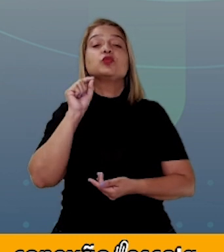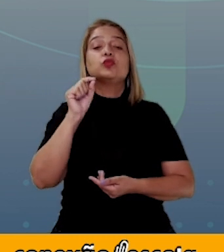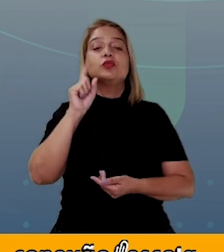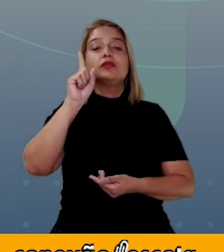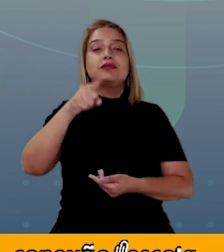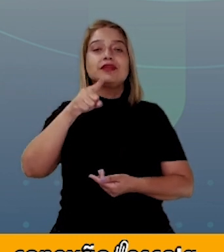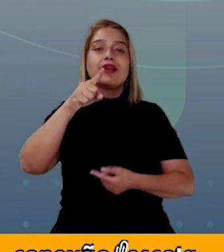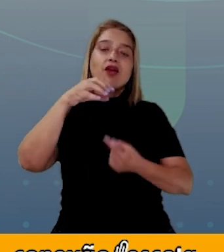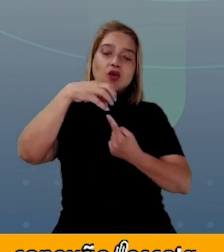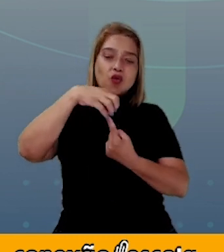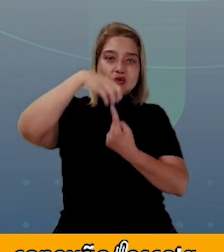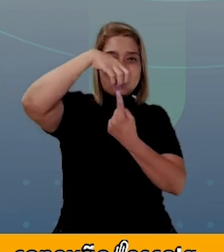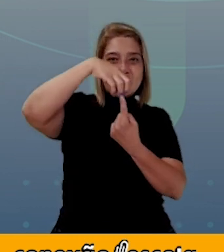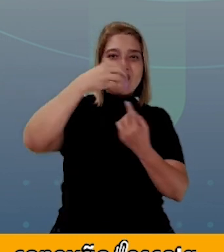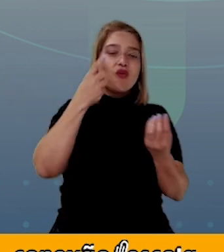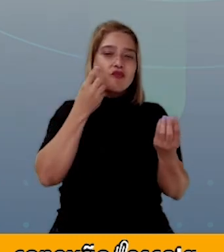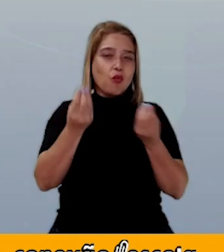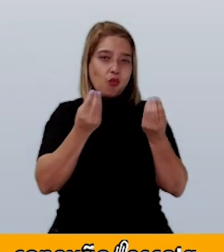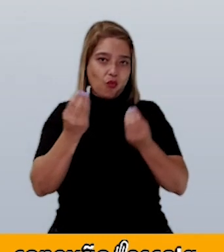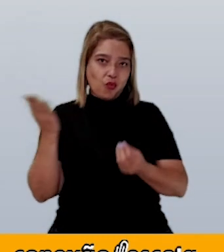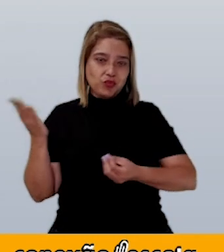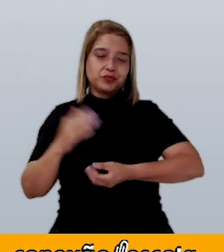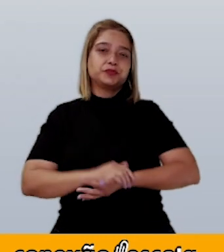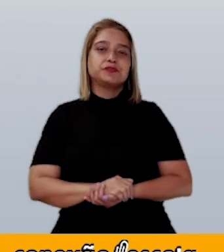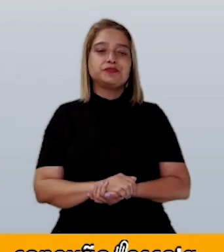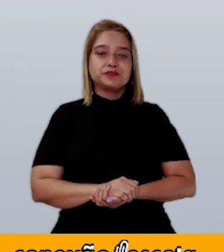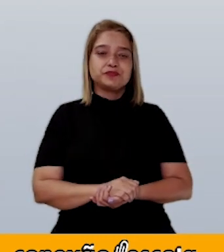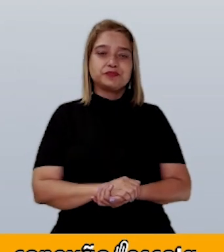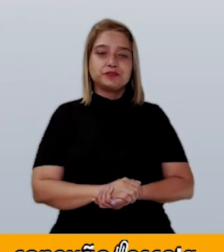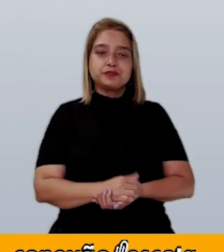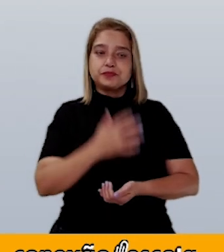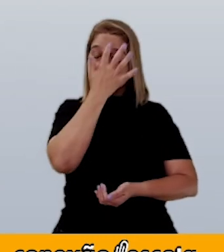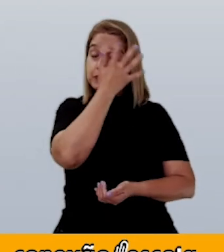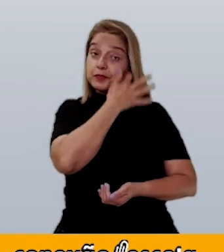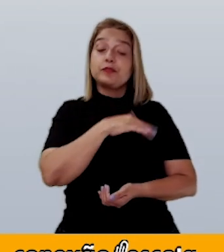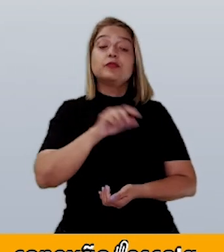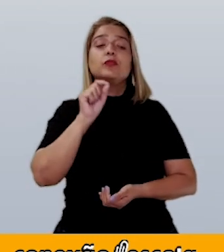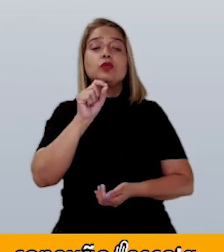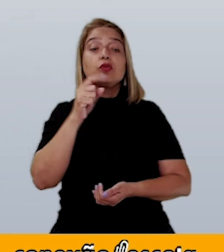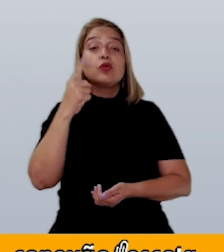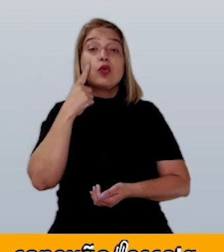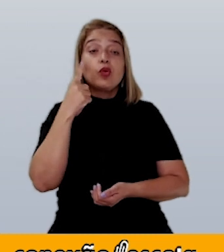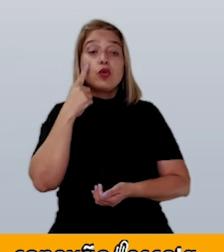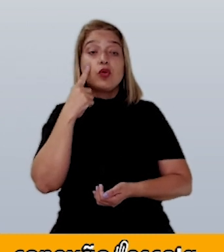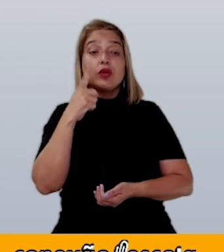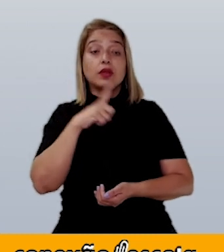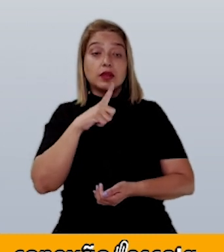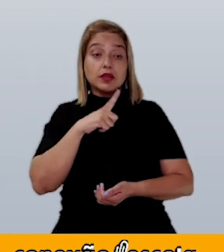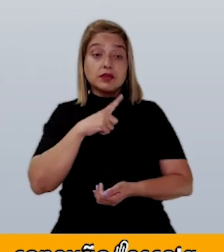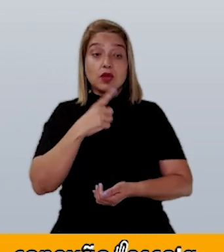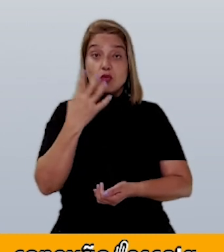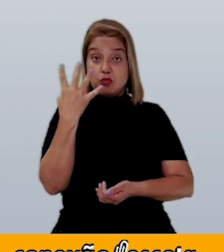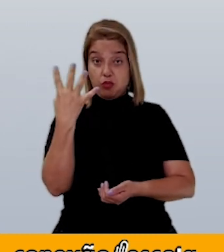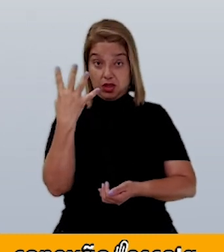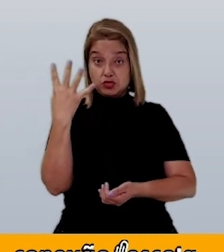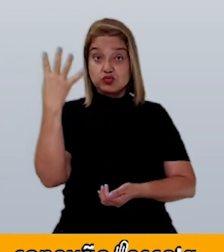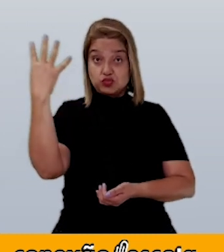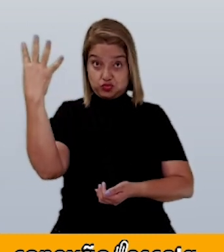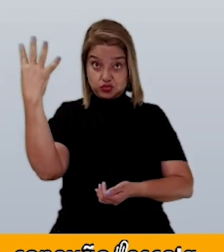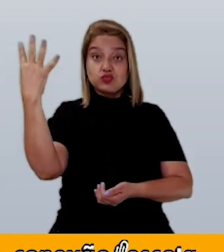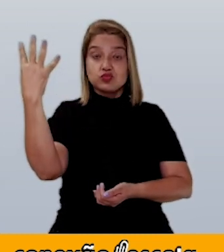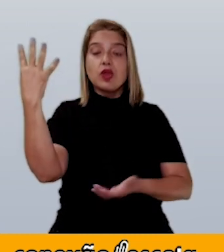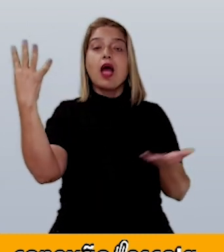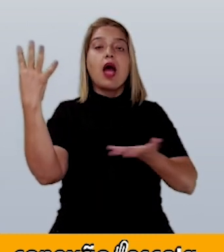cogumelo. Veja o slide. Nesse caso, a medida será quatro quadradinhos.